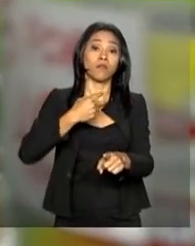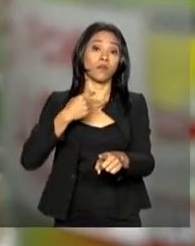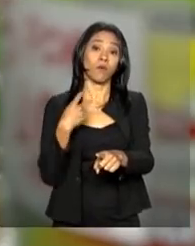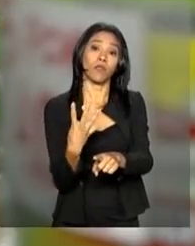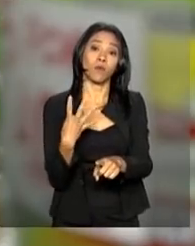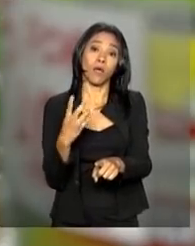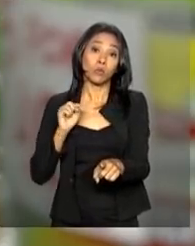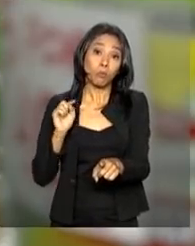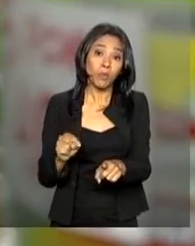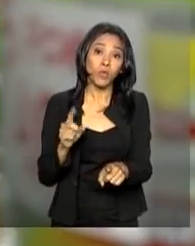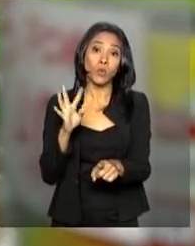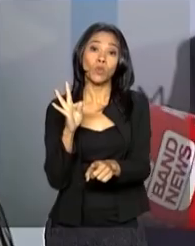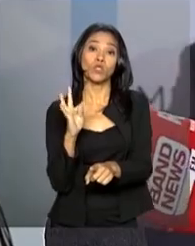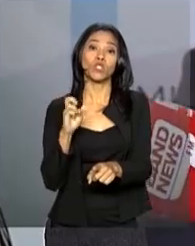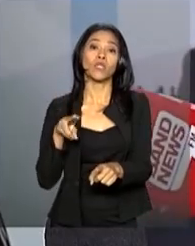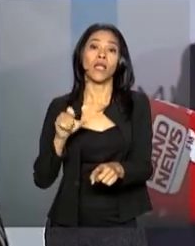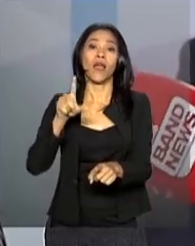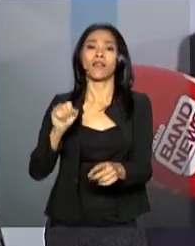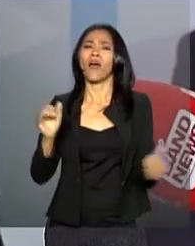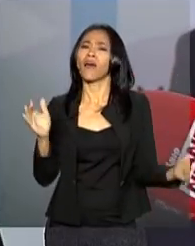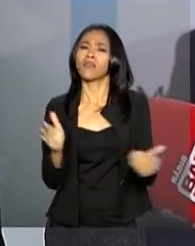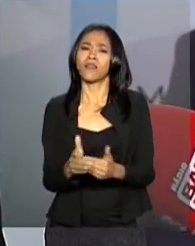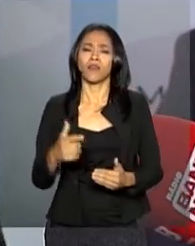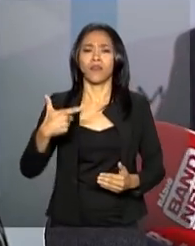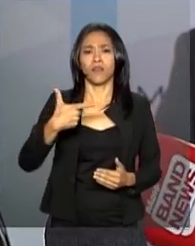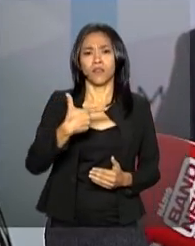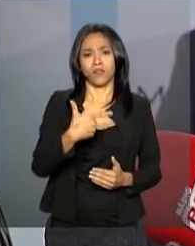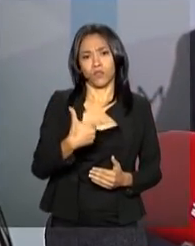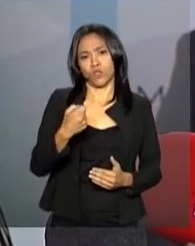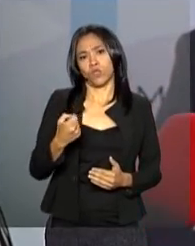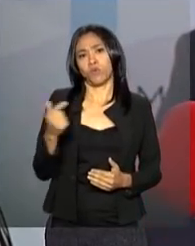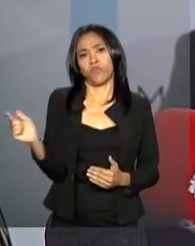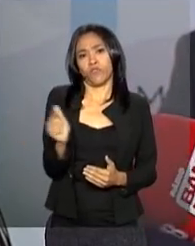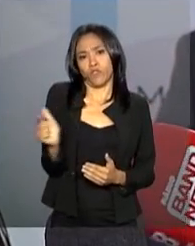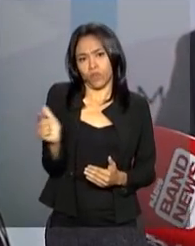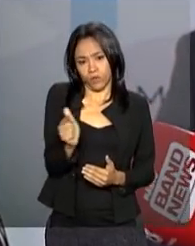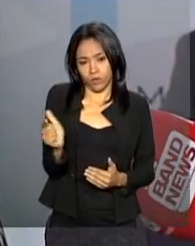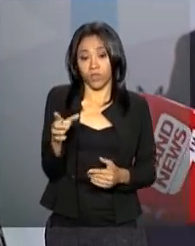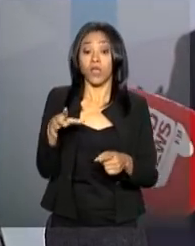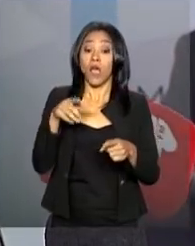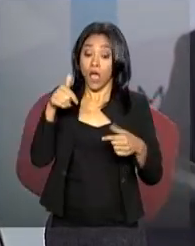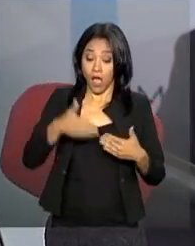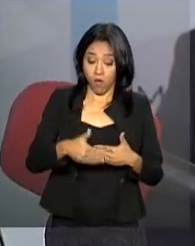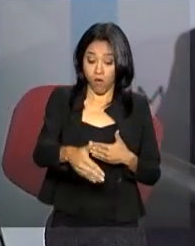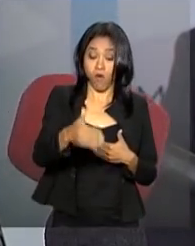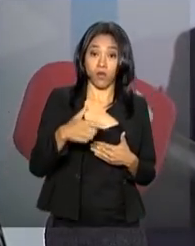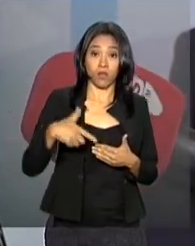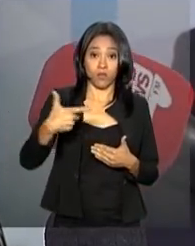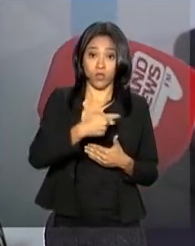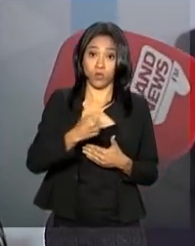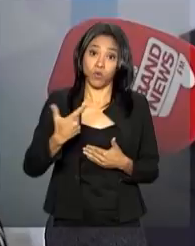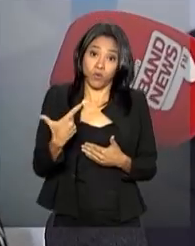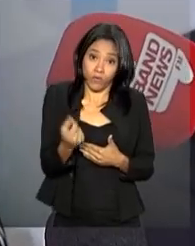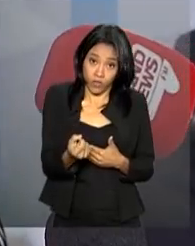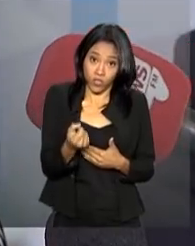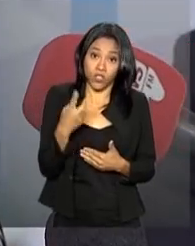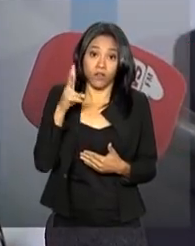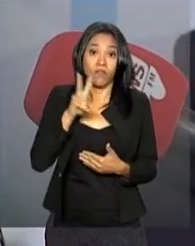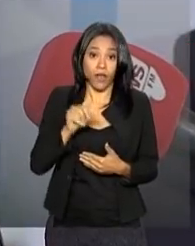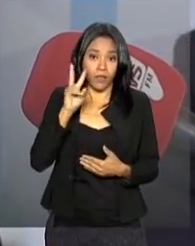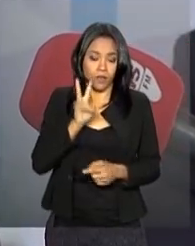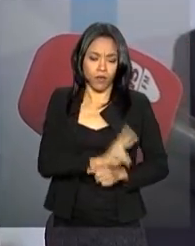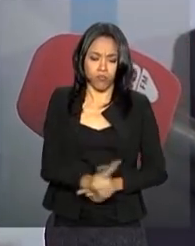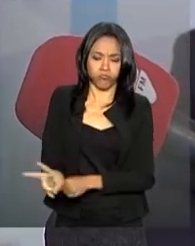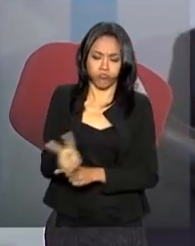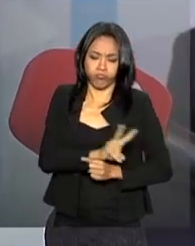alimentos até 2022. Nós teremos aí, em 2021, monitoramento feito em parceria entre o